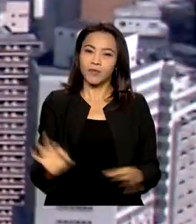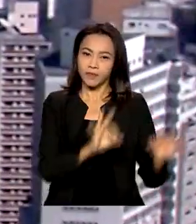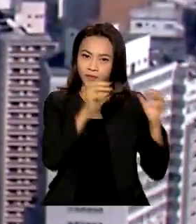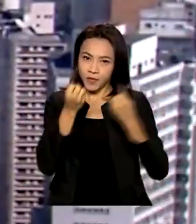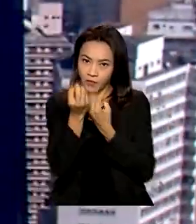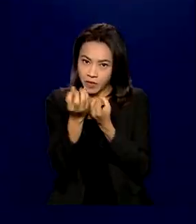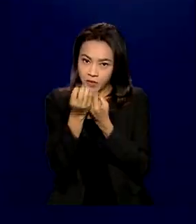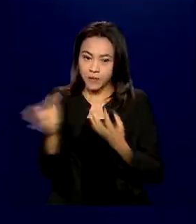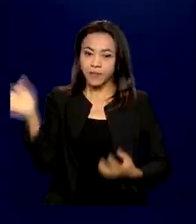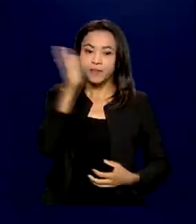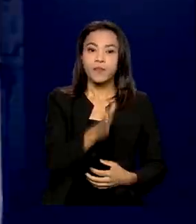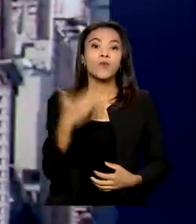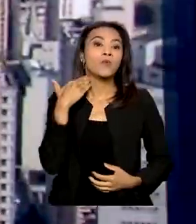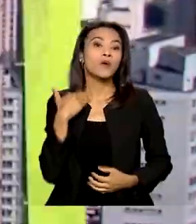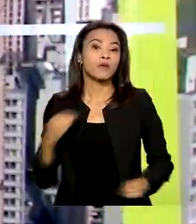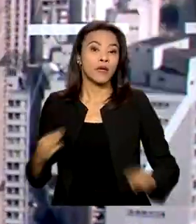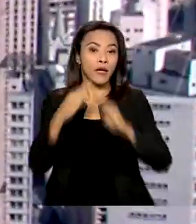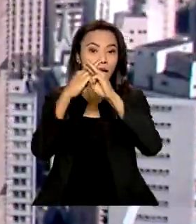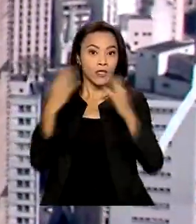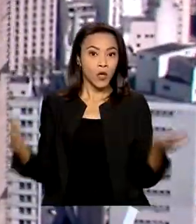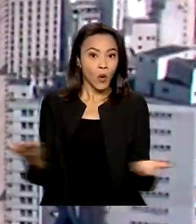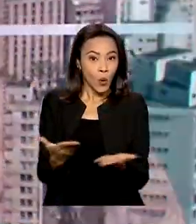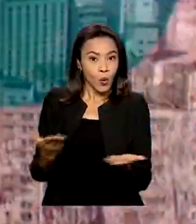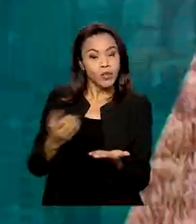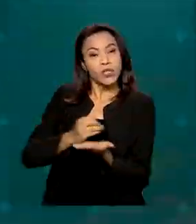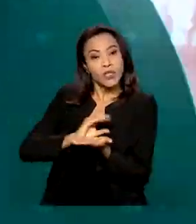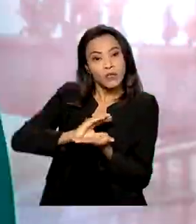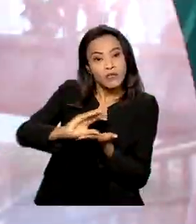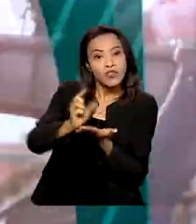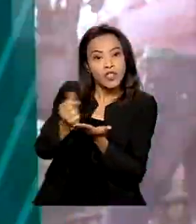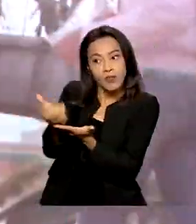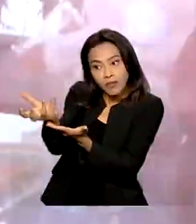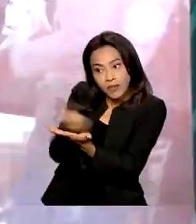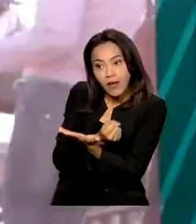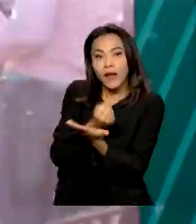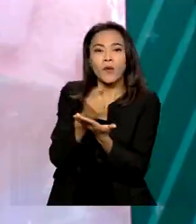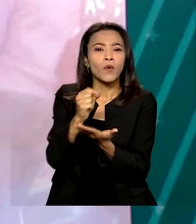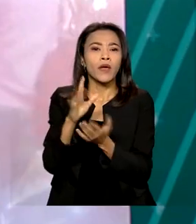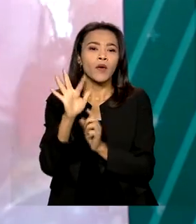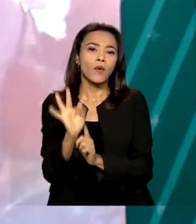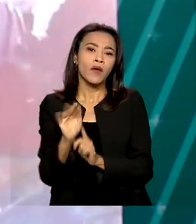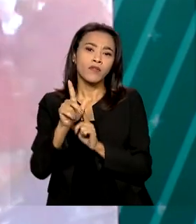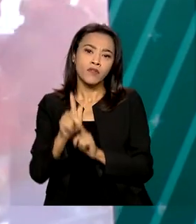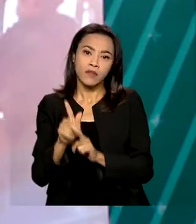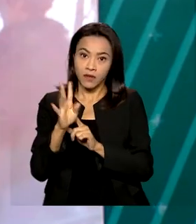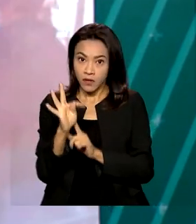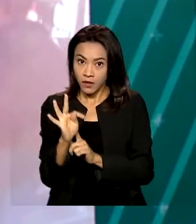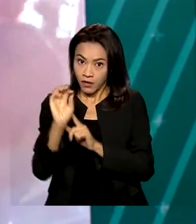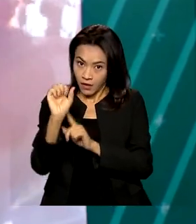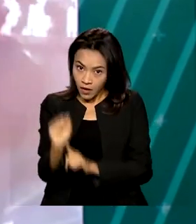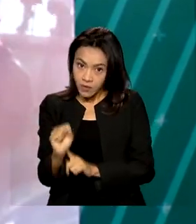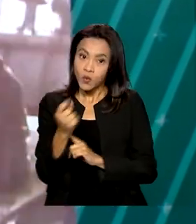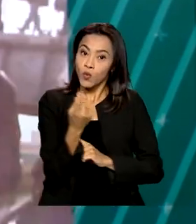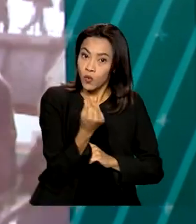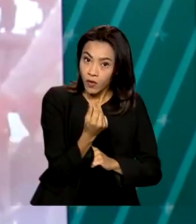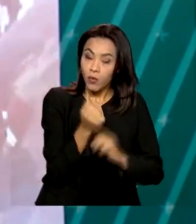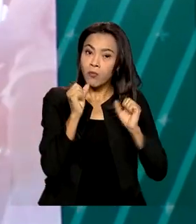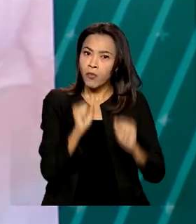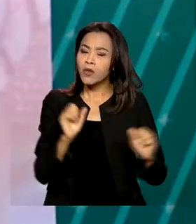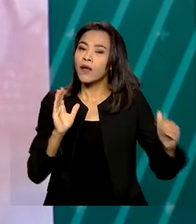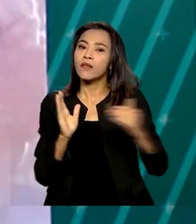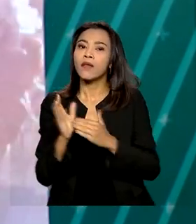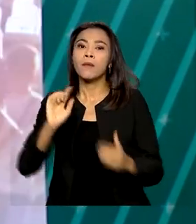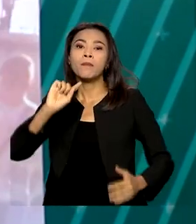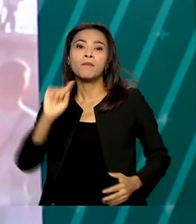A Caixa libera a partir de hoje o saque extraordinário do Fundo de Garantia do Tempo de Serviço. O valor pode chegar a mil